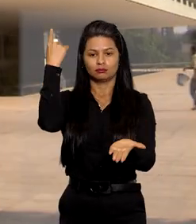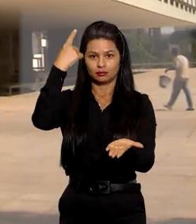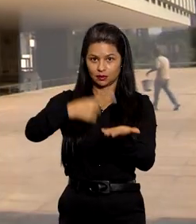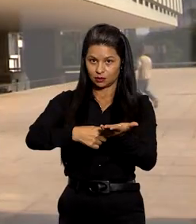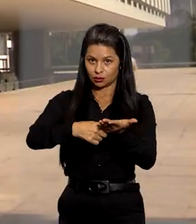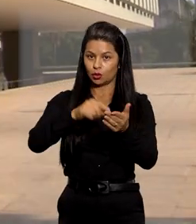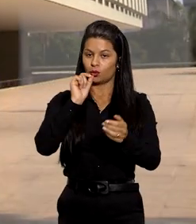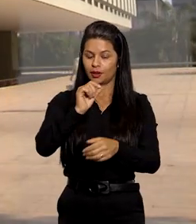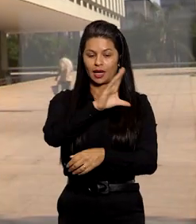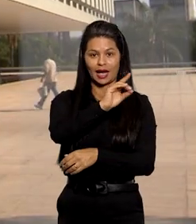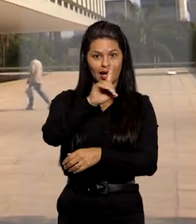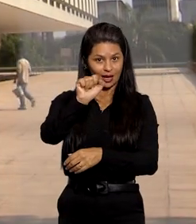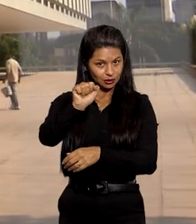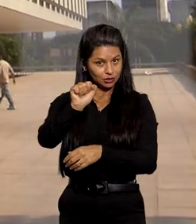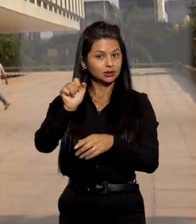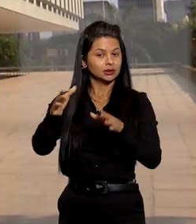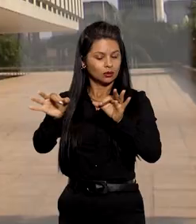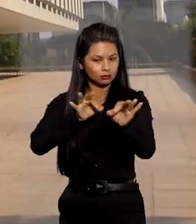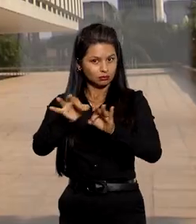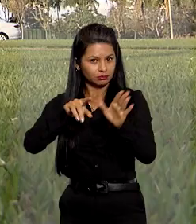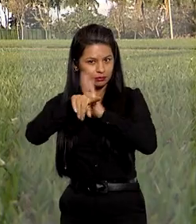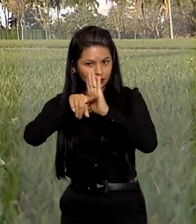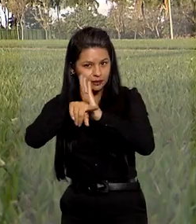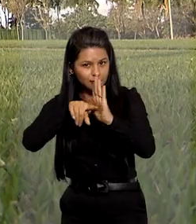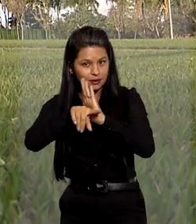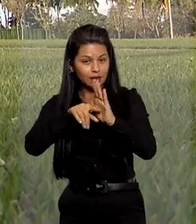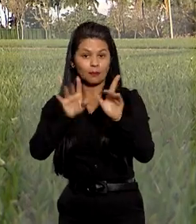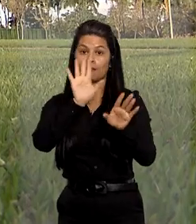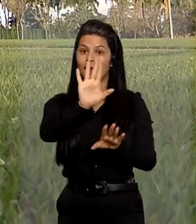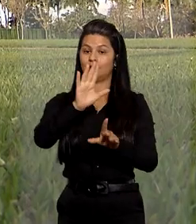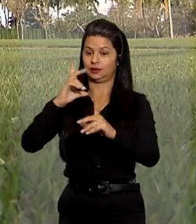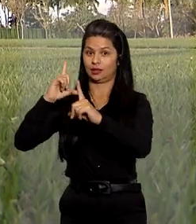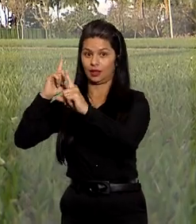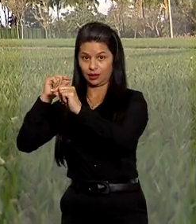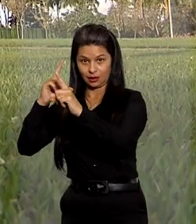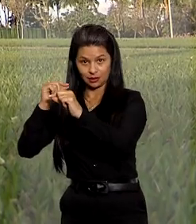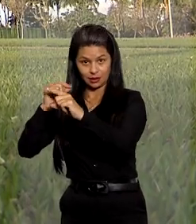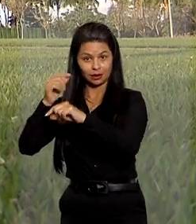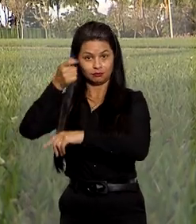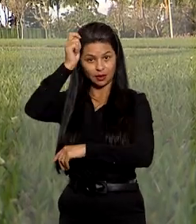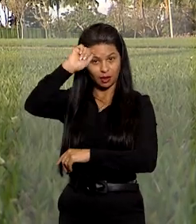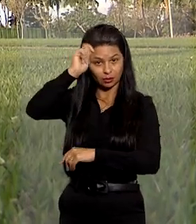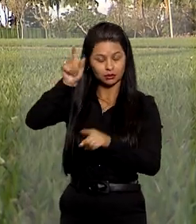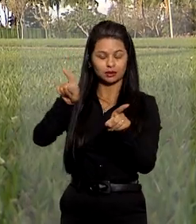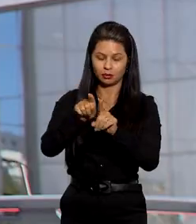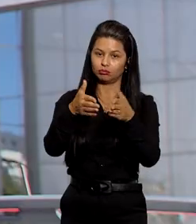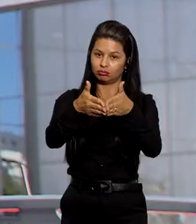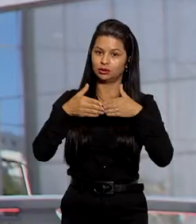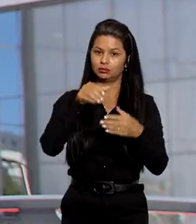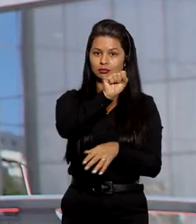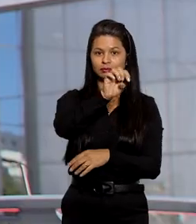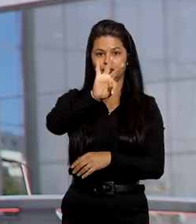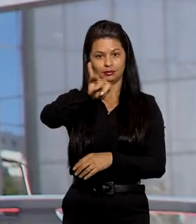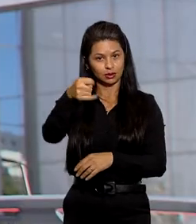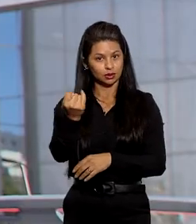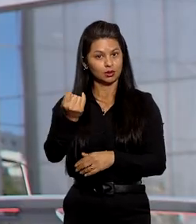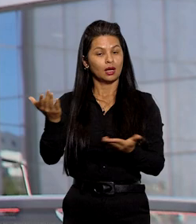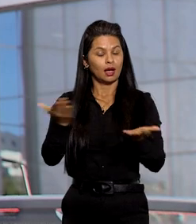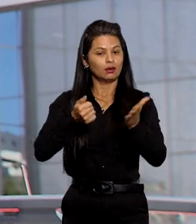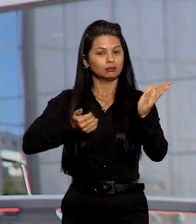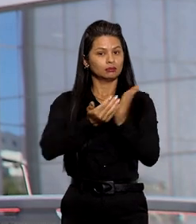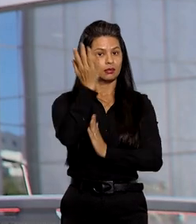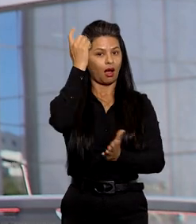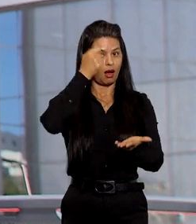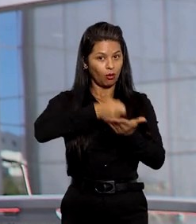que o Cade realizasse nova análise sobre a operação, mas a Nestlé e a Garoto recorreram ao STJ. Nos termos do acordo agora